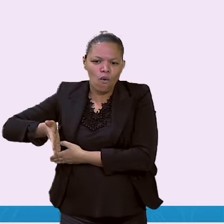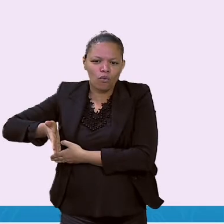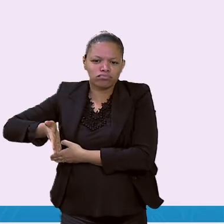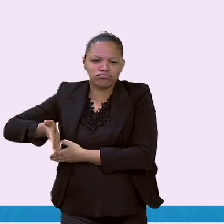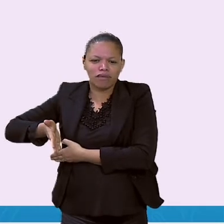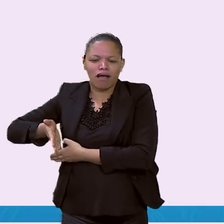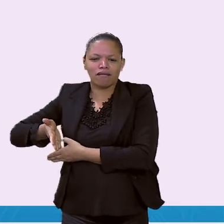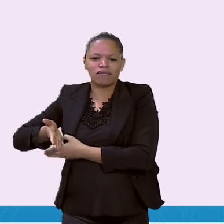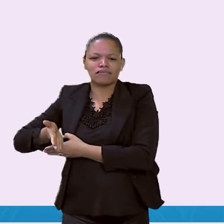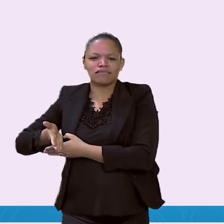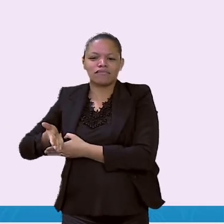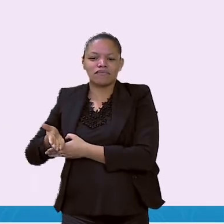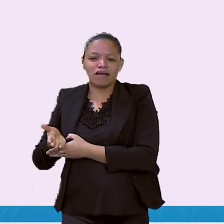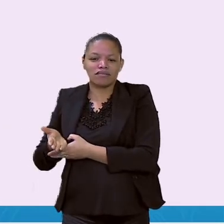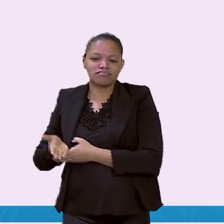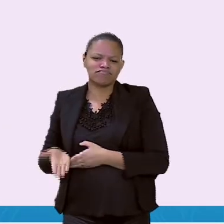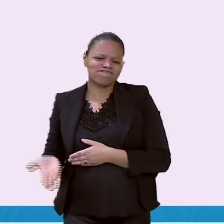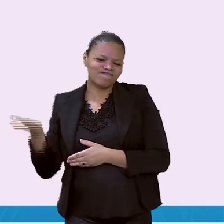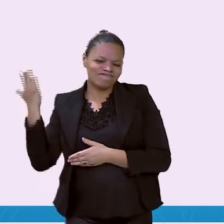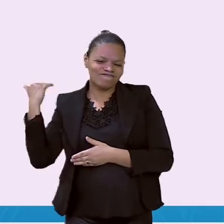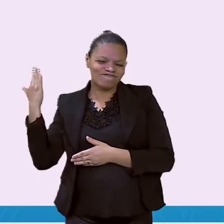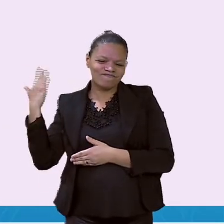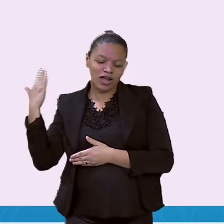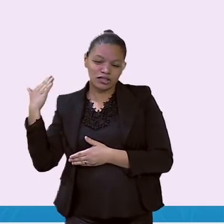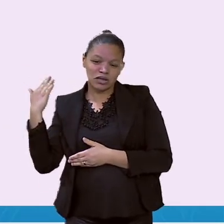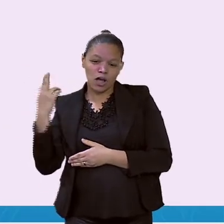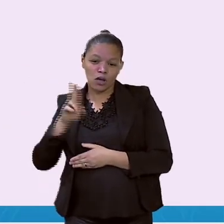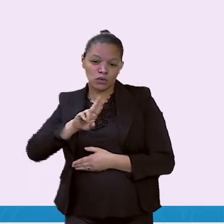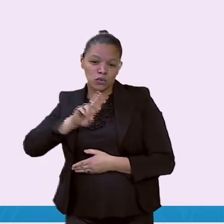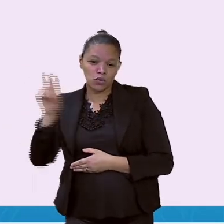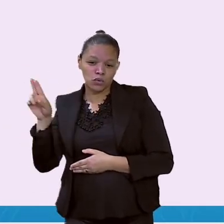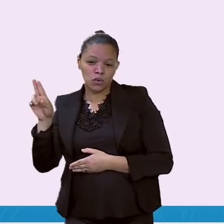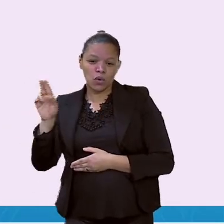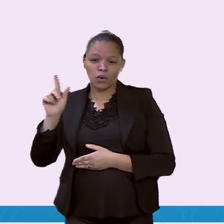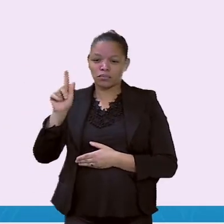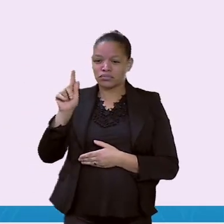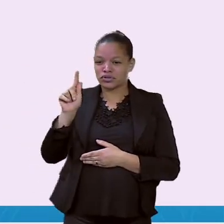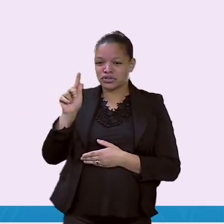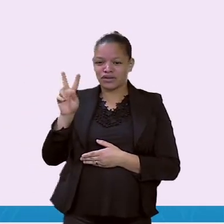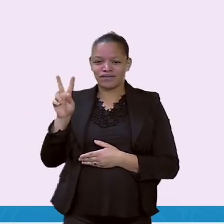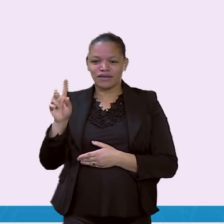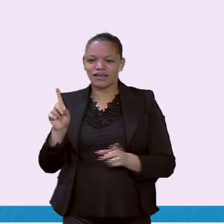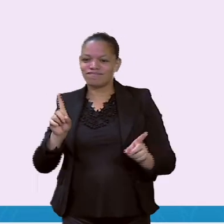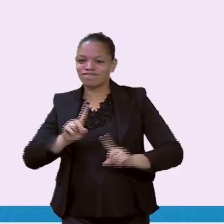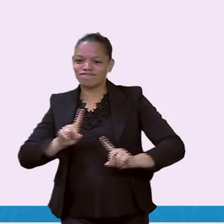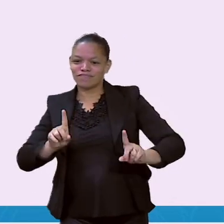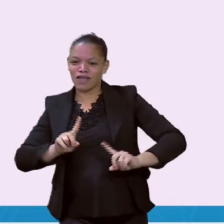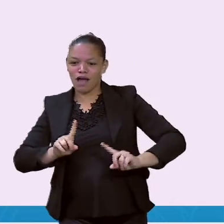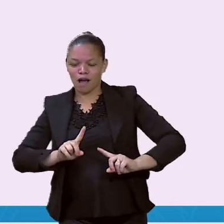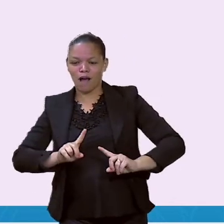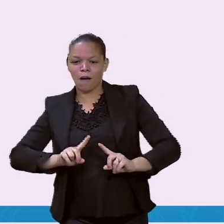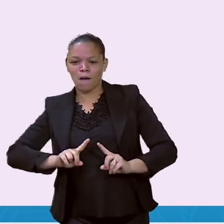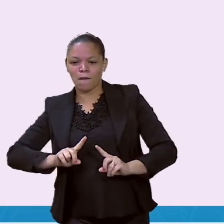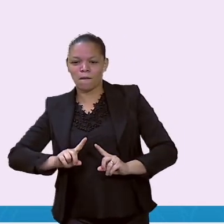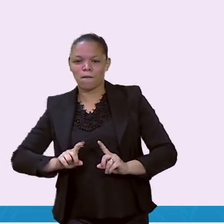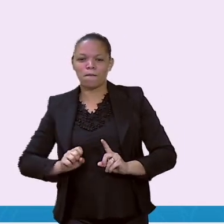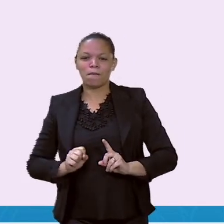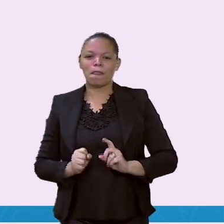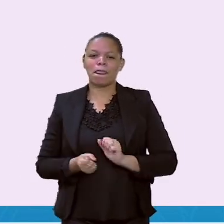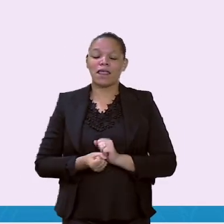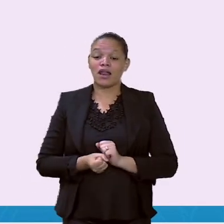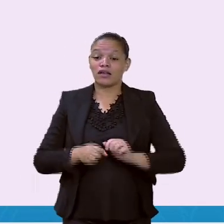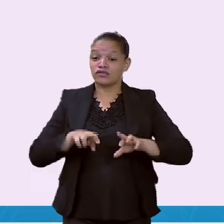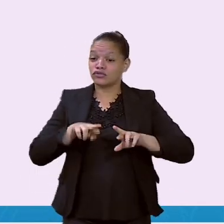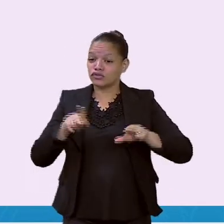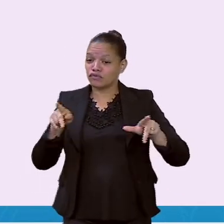nem chamava Governador Valadares. Era distrito. Nós éramos distrito de Peçanha. Então, essa foi